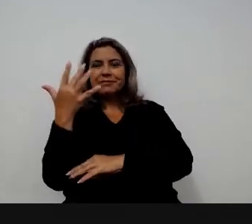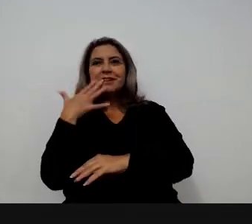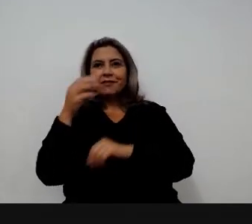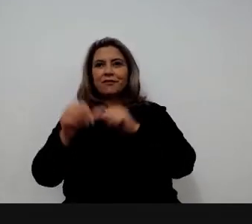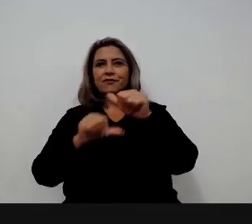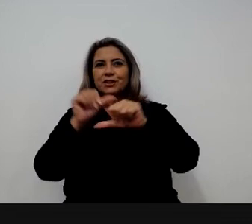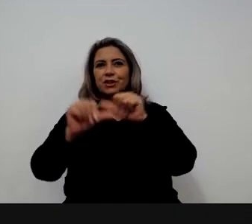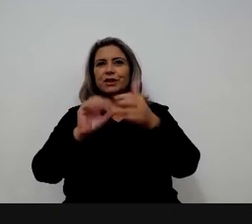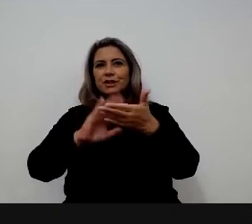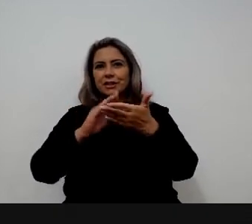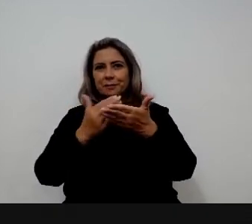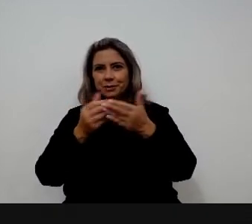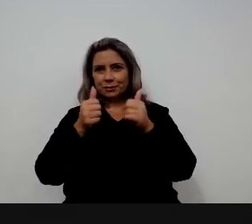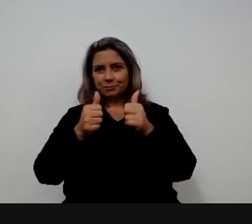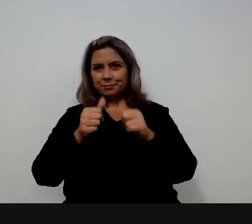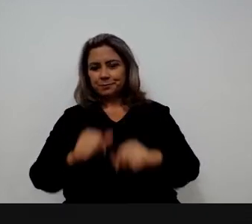feita